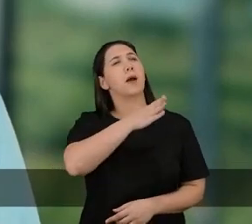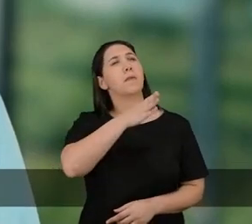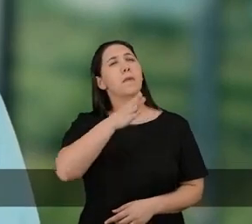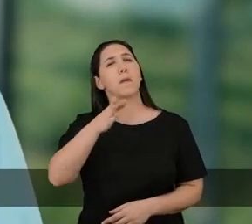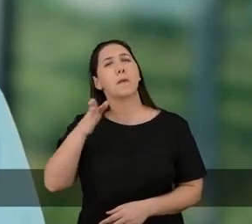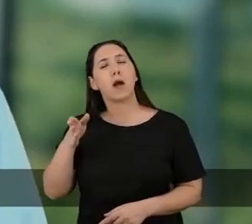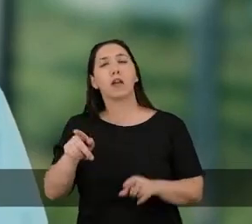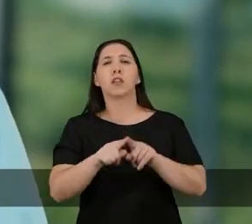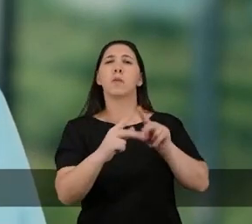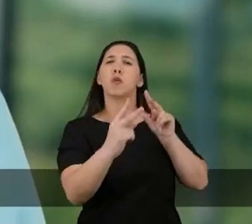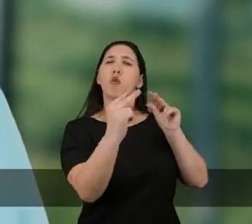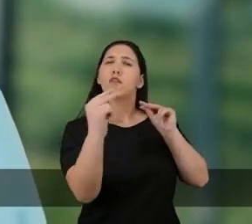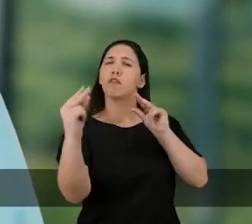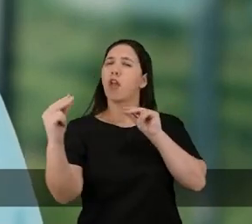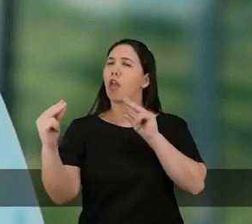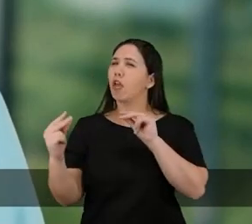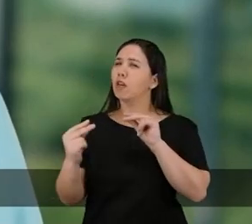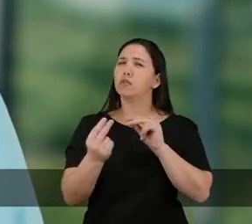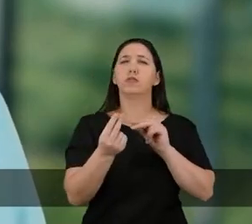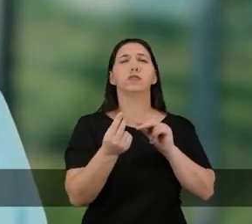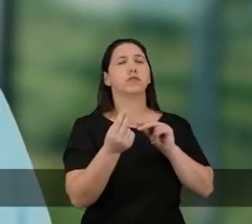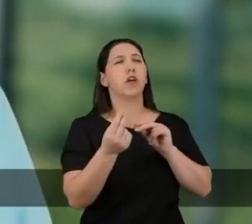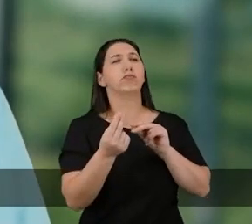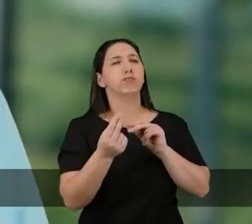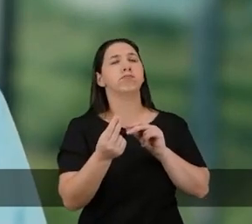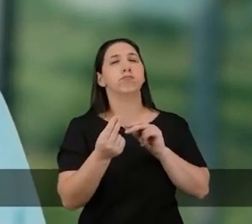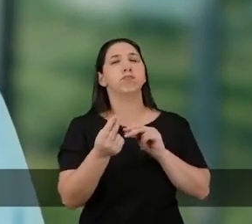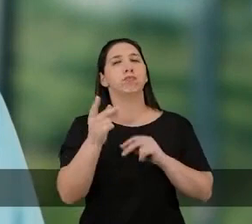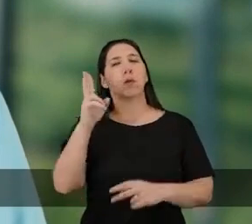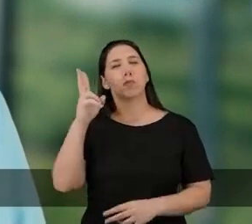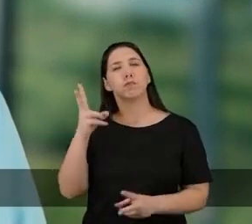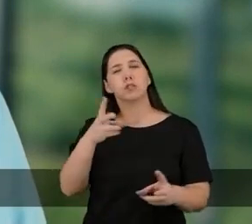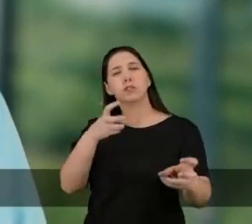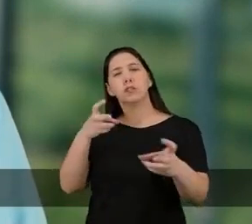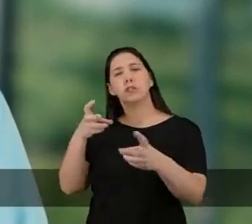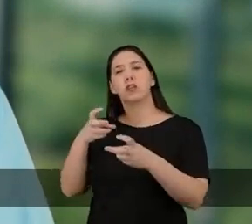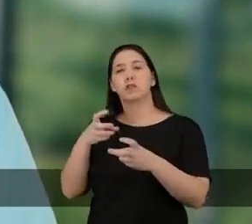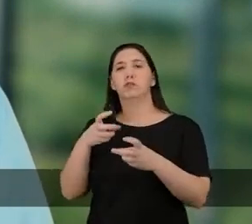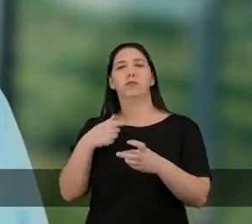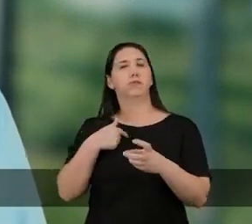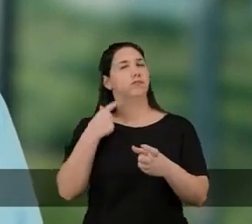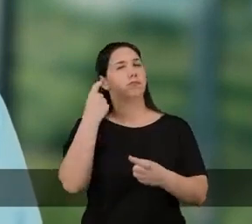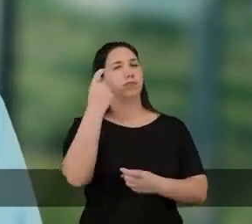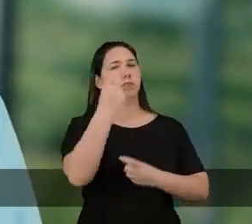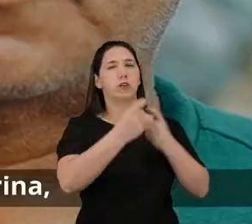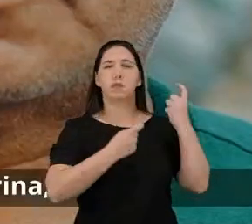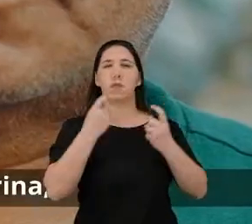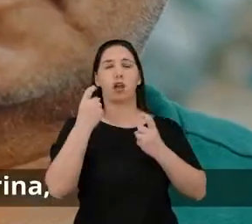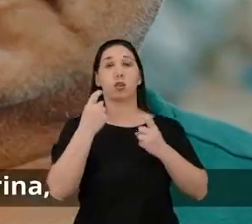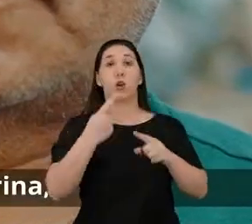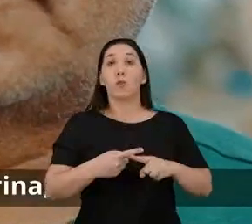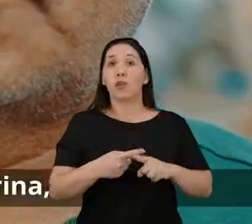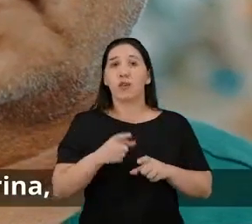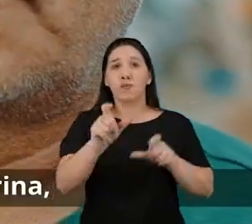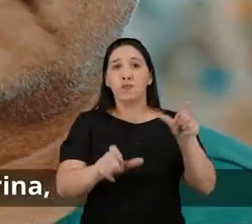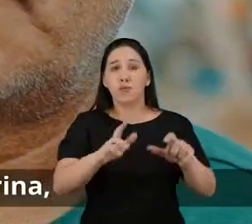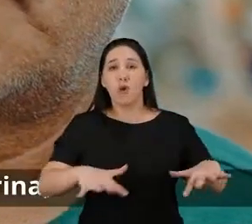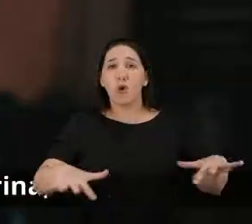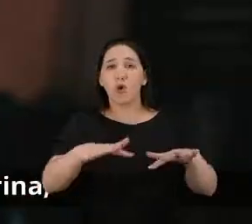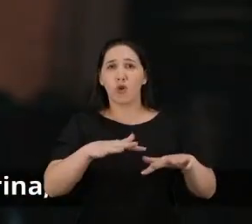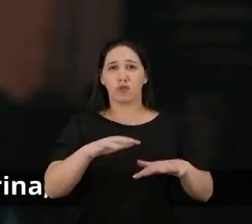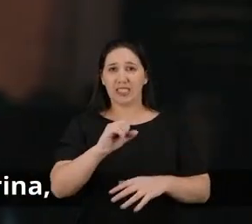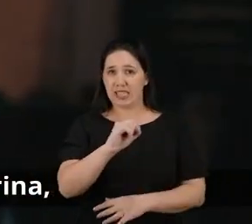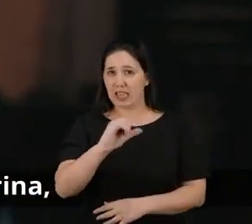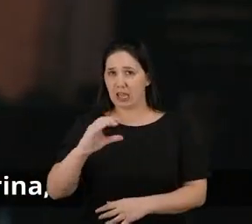andanças, o que escuto nas conversas que tenho em todas as regiões, me preocupa demais. Um povo que tem